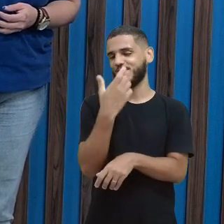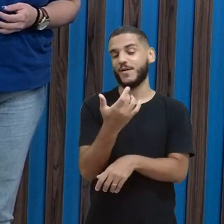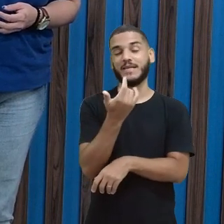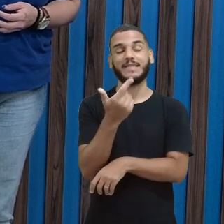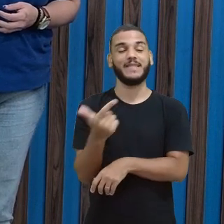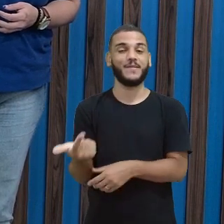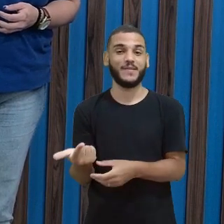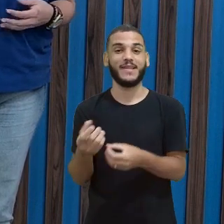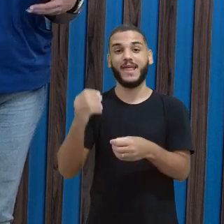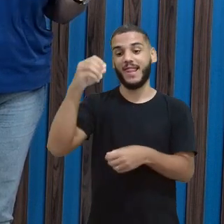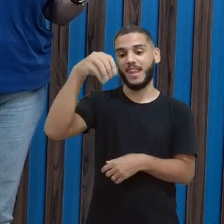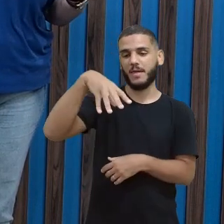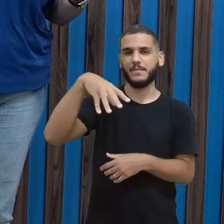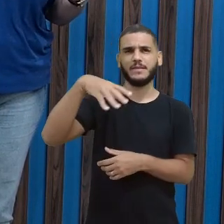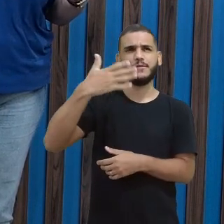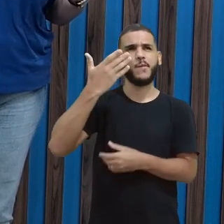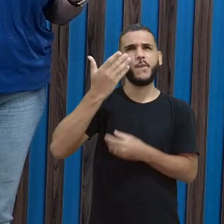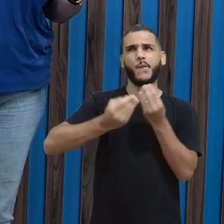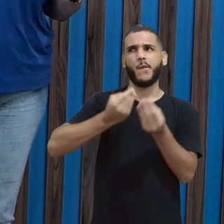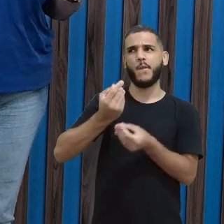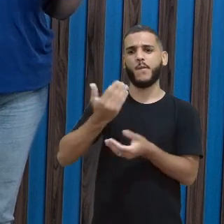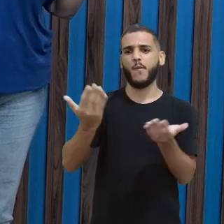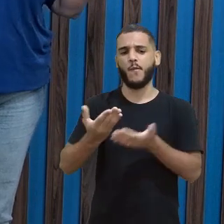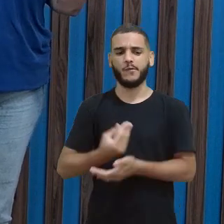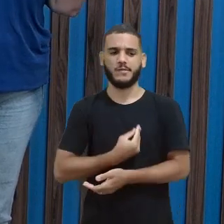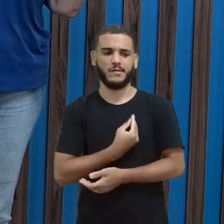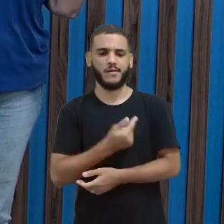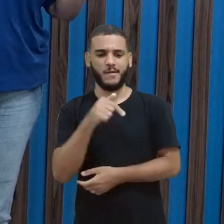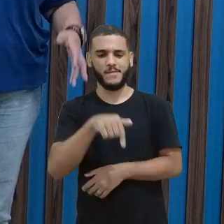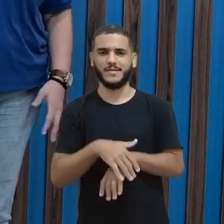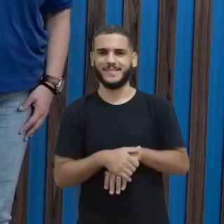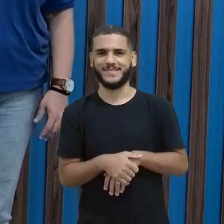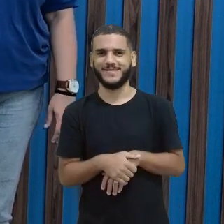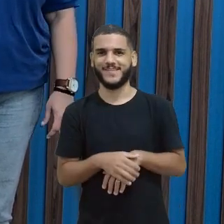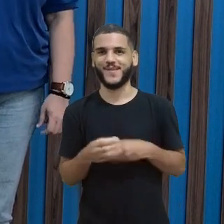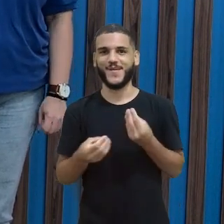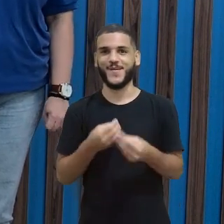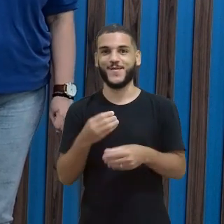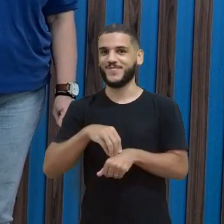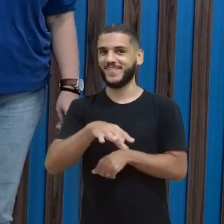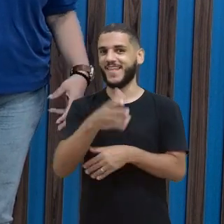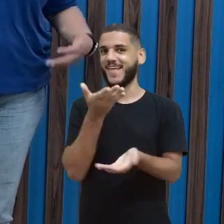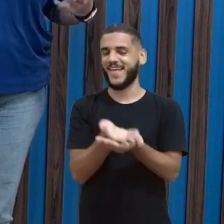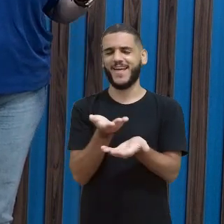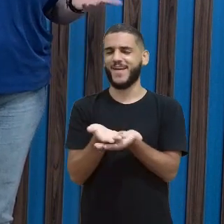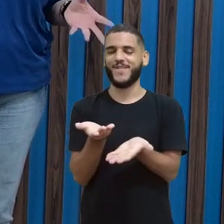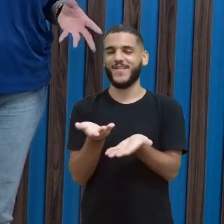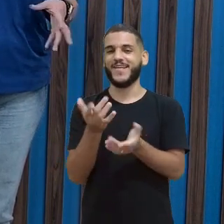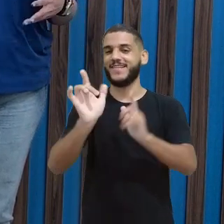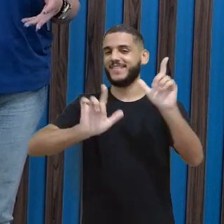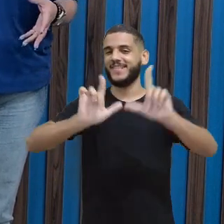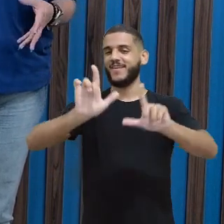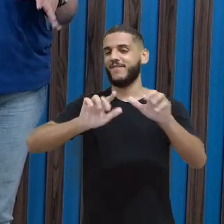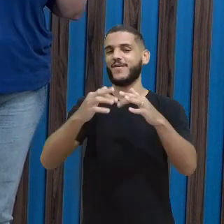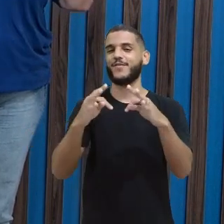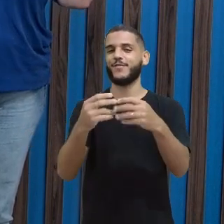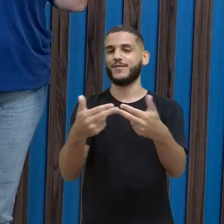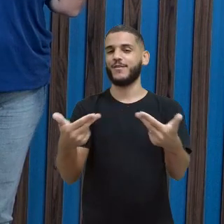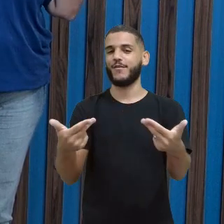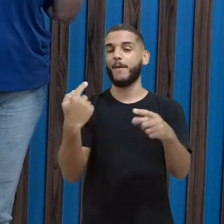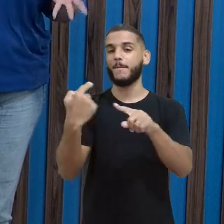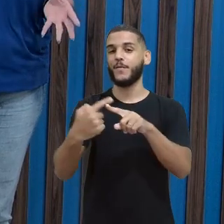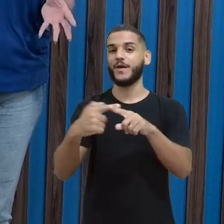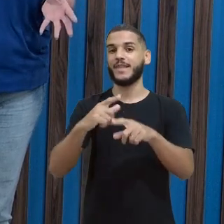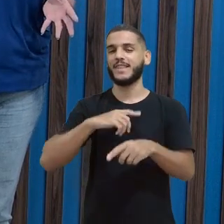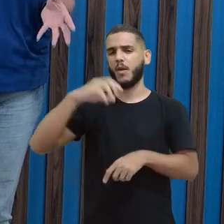lâmpada, não sei nem se a gente estaria hoje aqui, né? Passando essa aula para vocês através da TV, né? tudo mais. Porque aqui